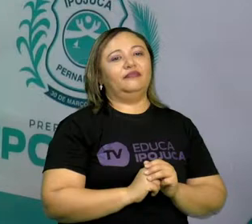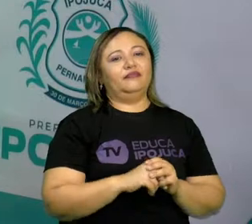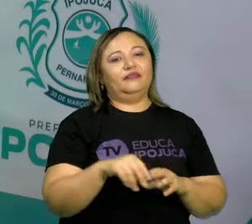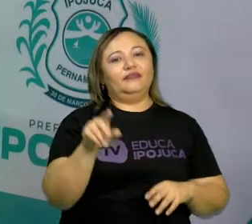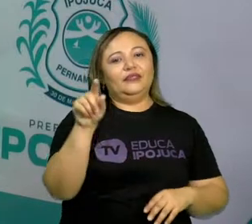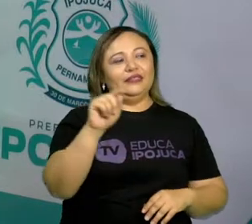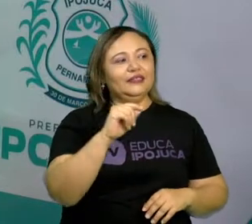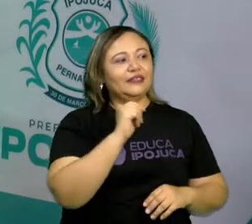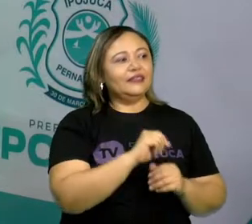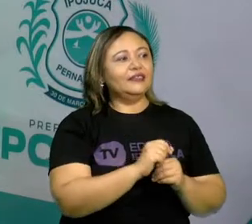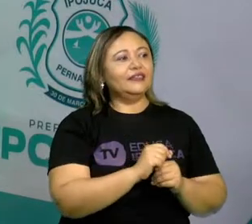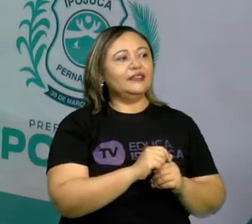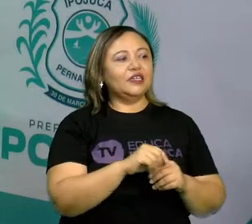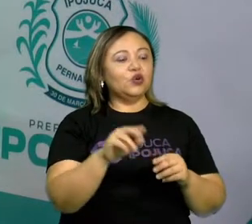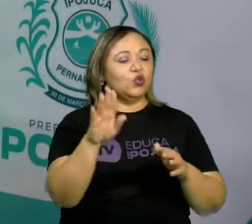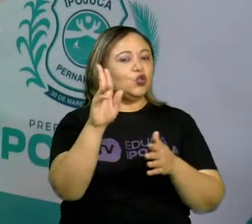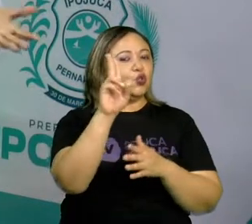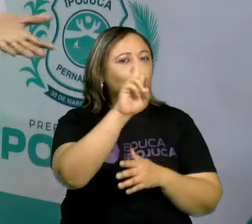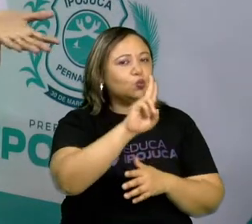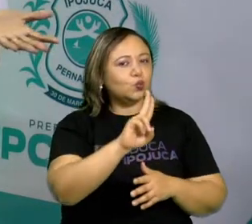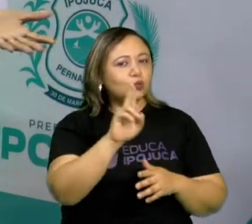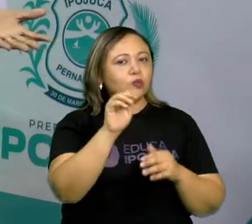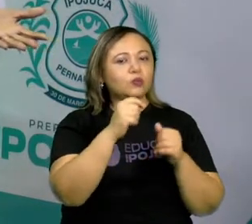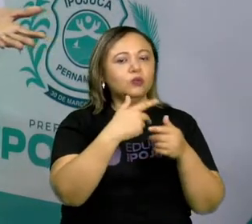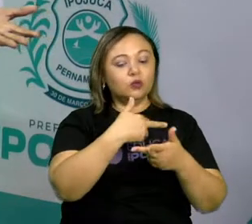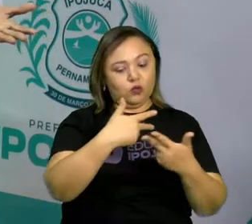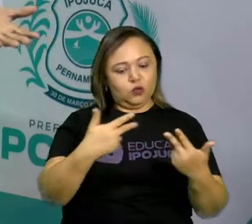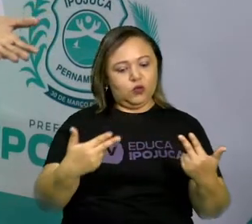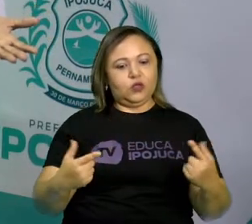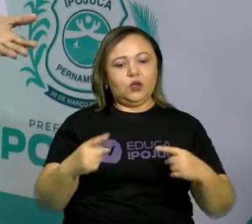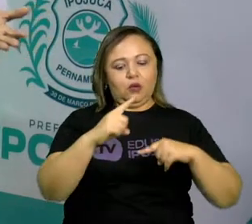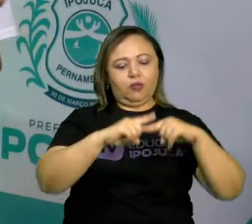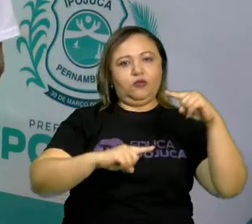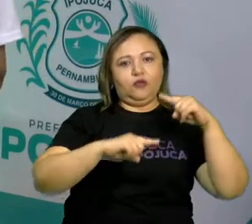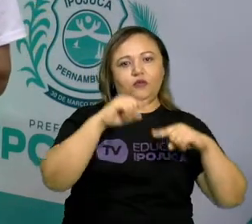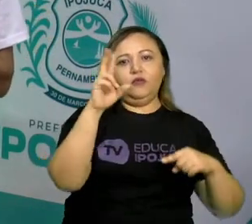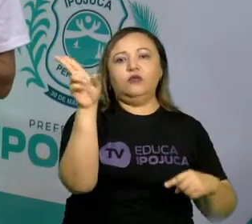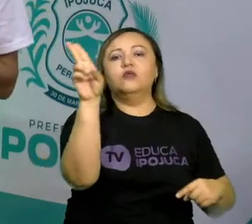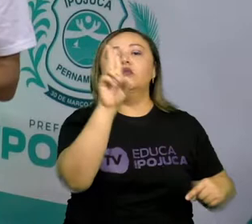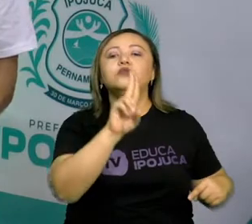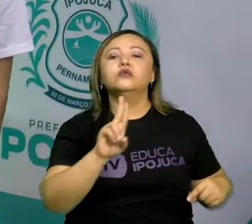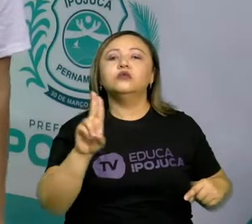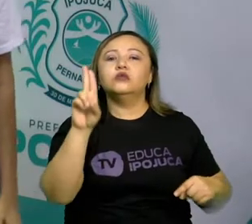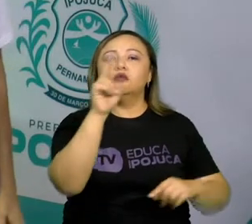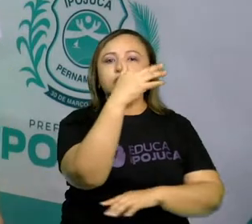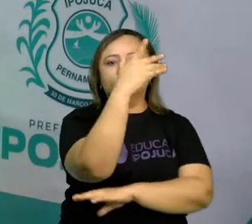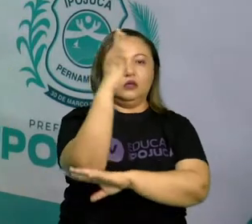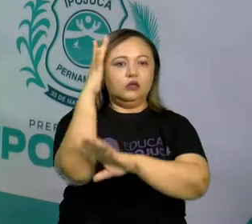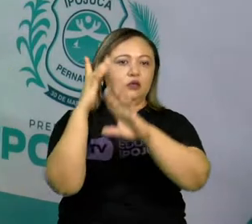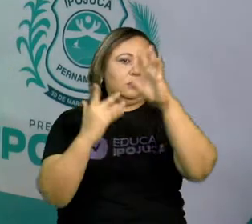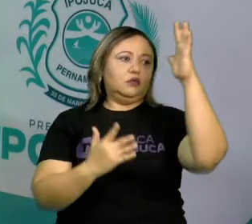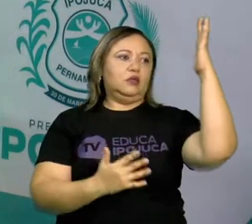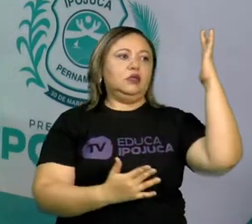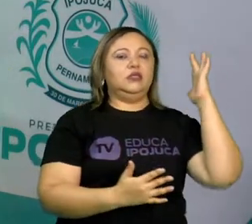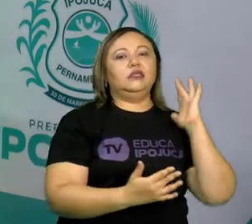usam os materiais naturais, que vêm da natureza, tá certo?